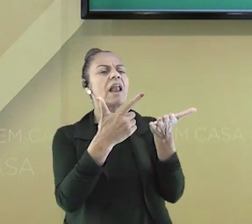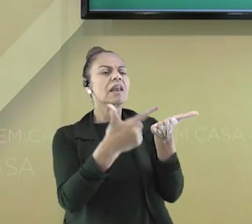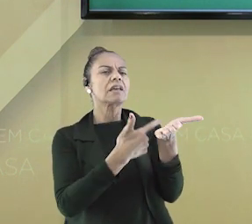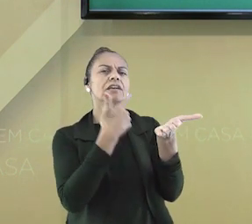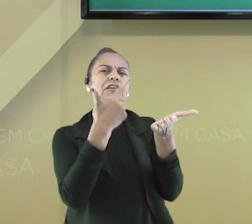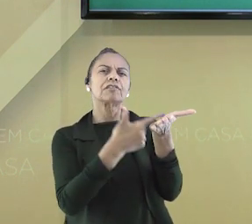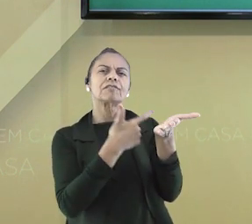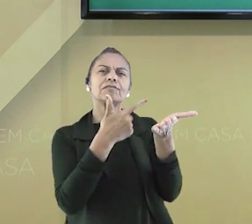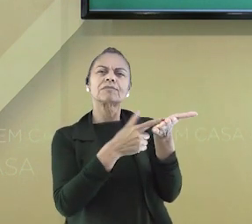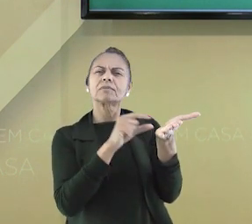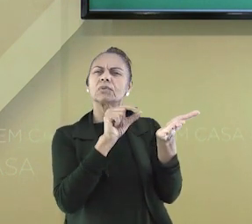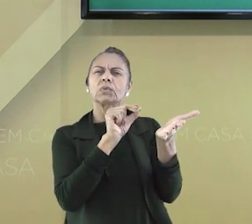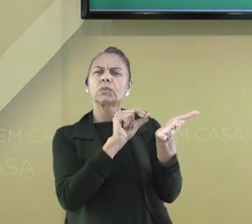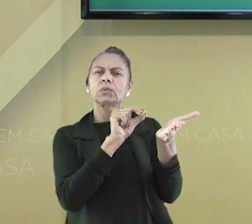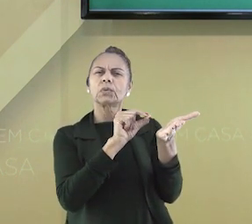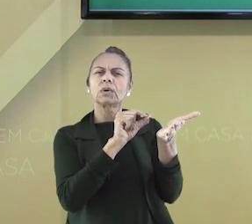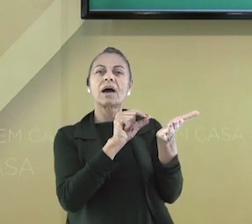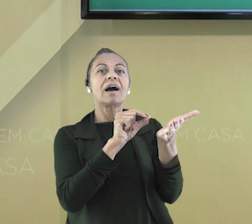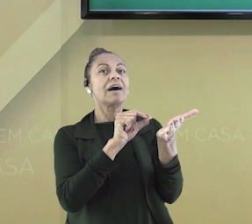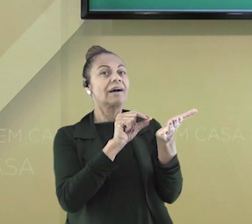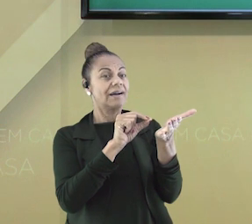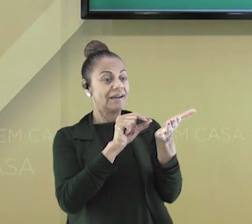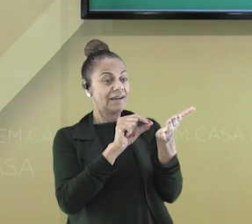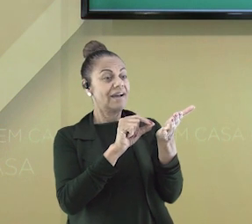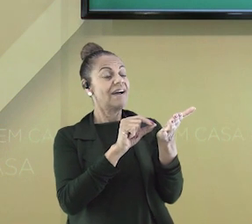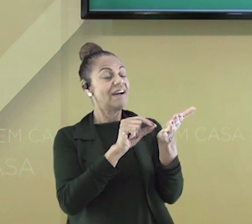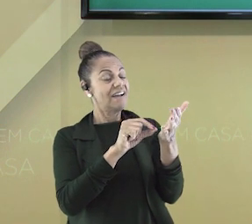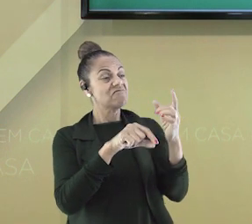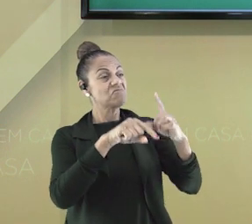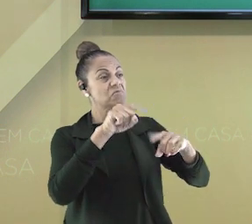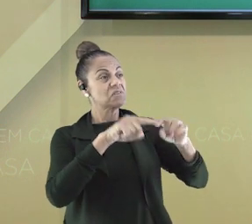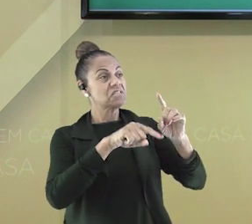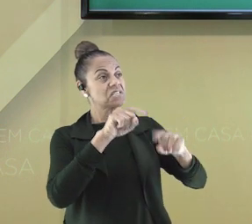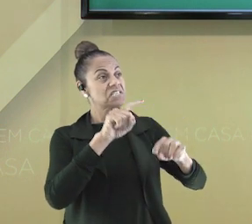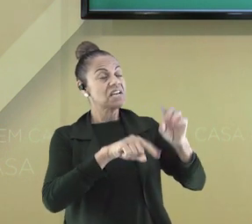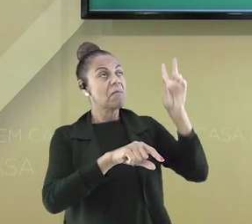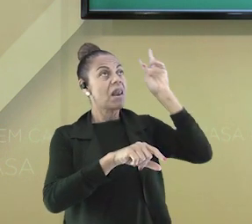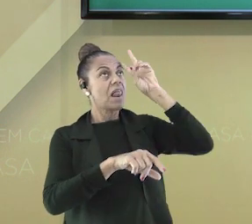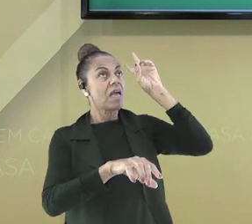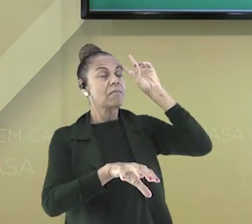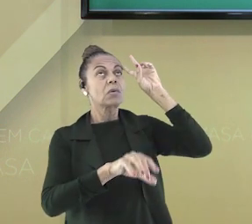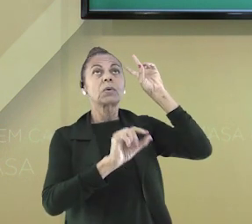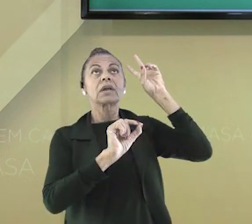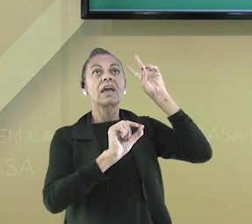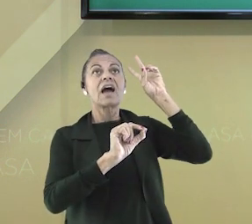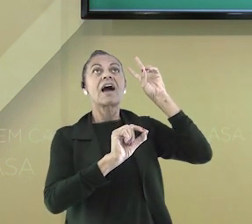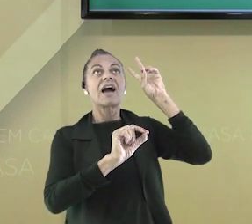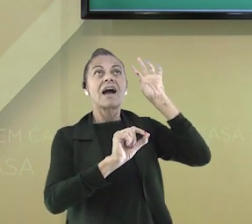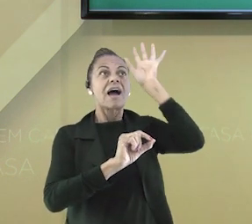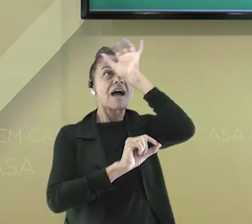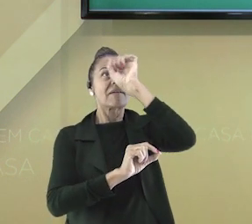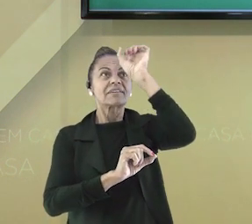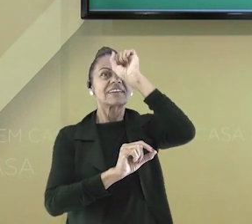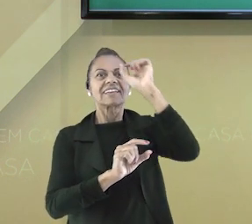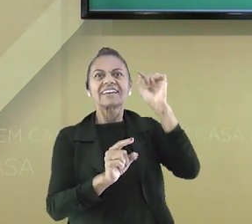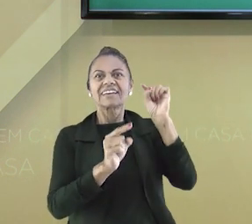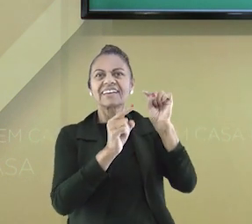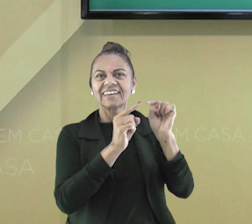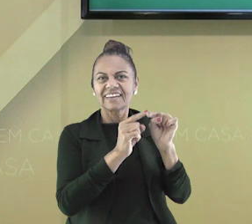Do livro, você pode dizer que é um objeto que lembra a aprendizagem, remetendo ao estudo.